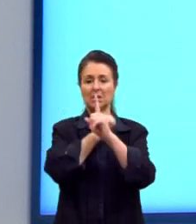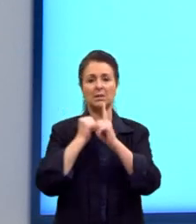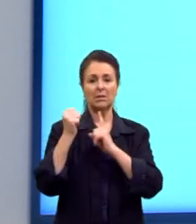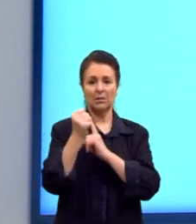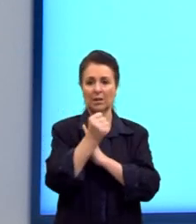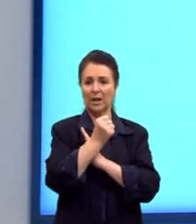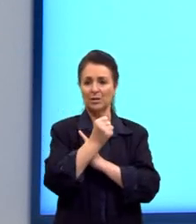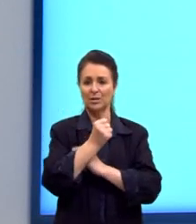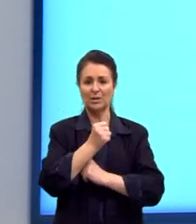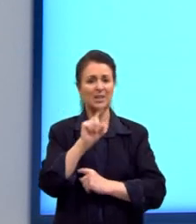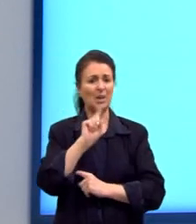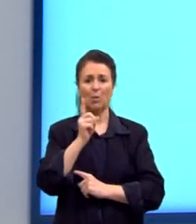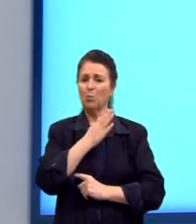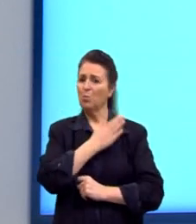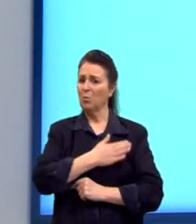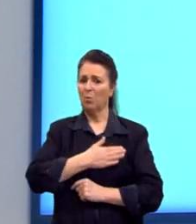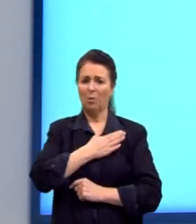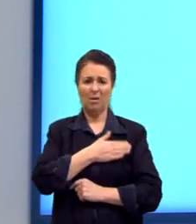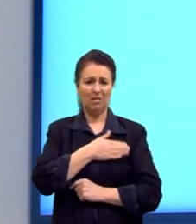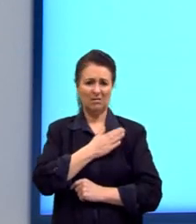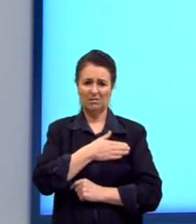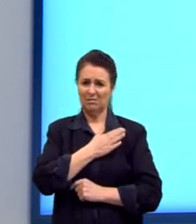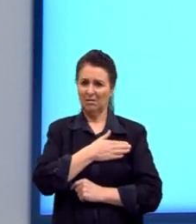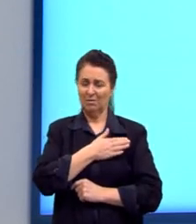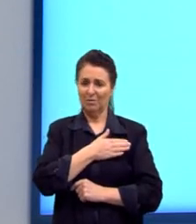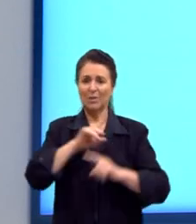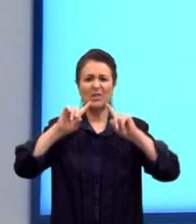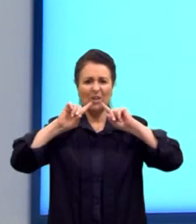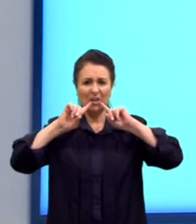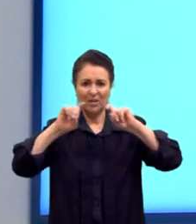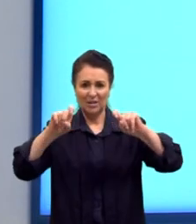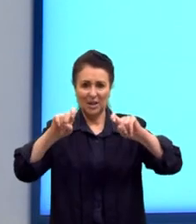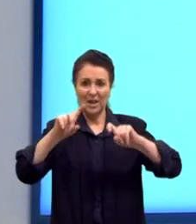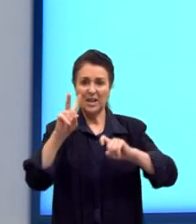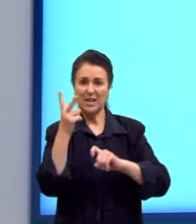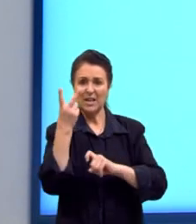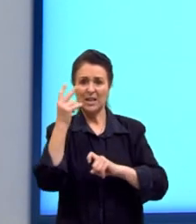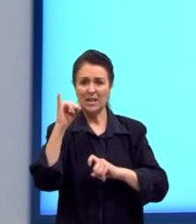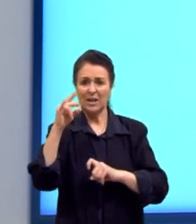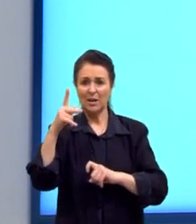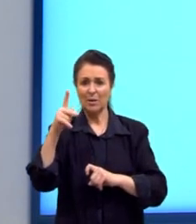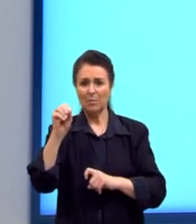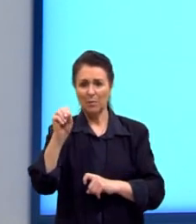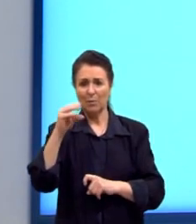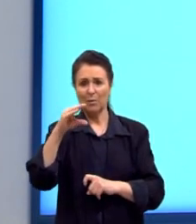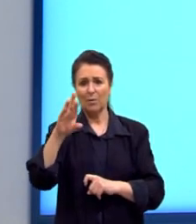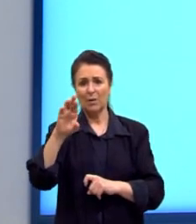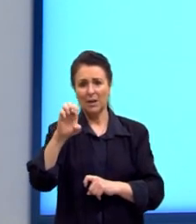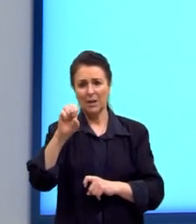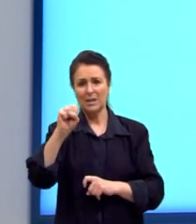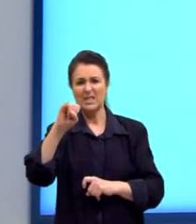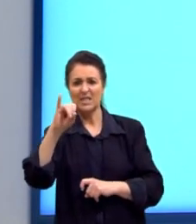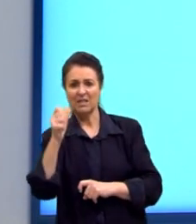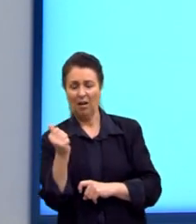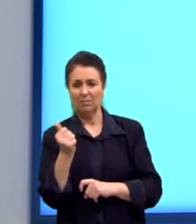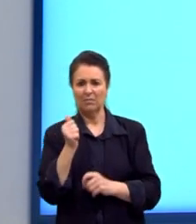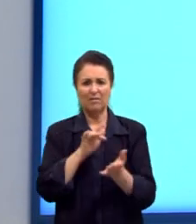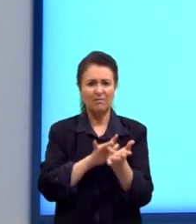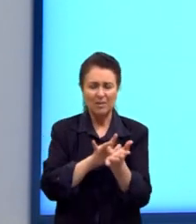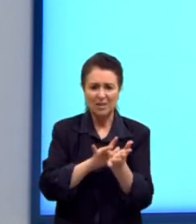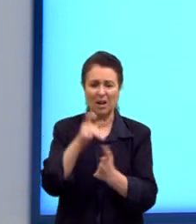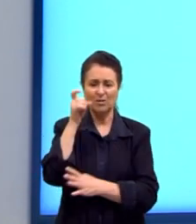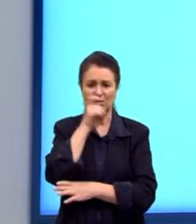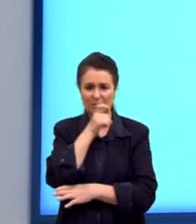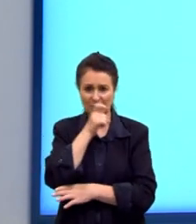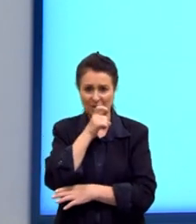aberto. Então, essa crítica que ele tem às pessoas que são hipócritas. Essa hipocrisia. Então, essa hipocrisia entra muito e